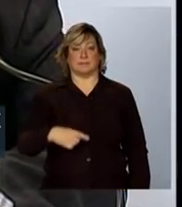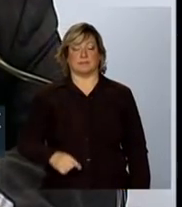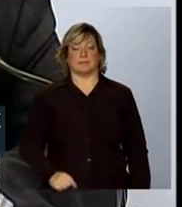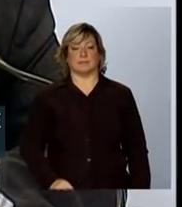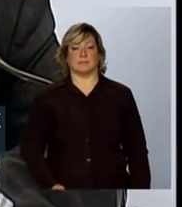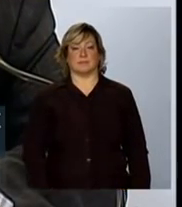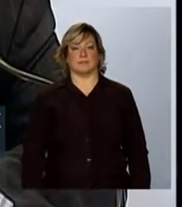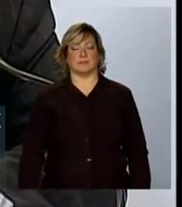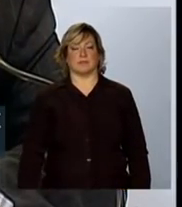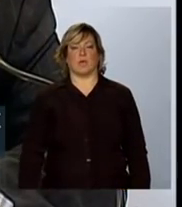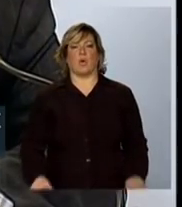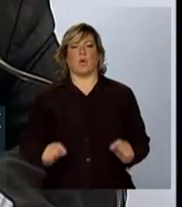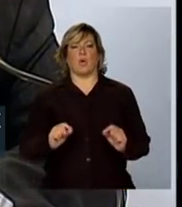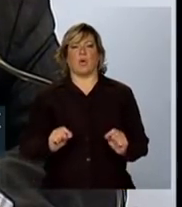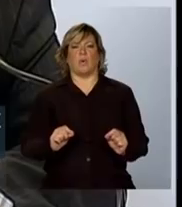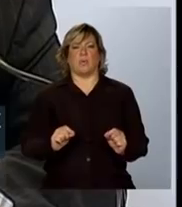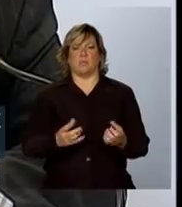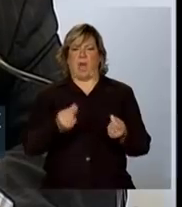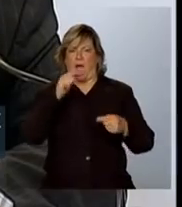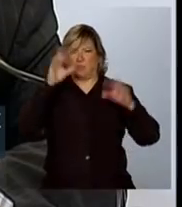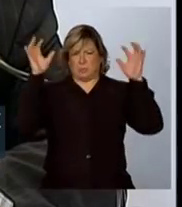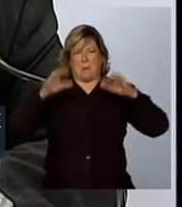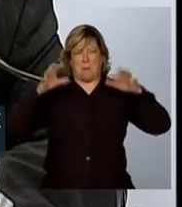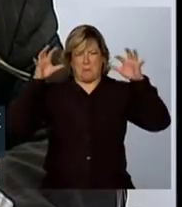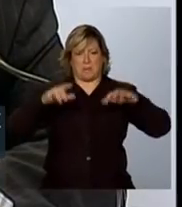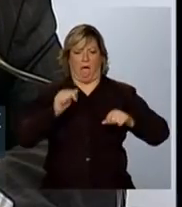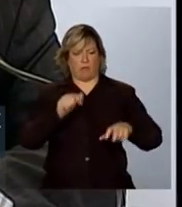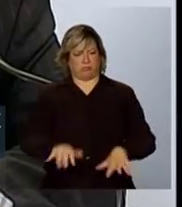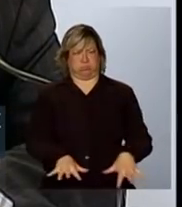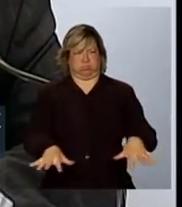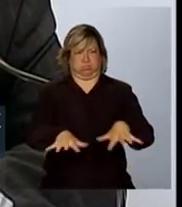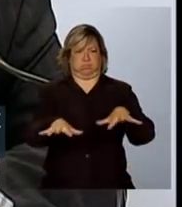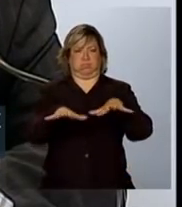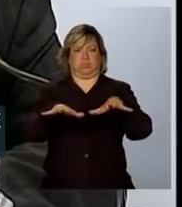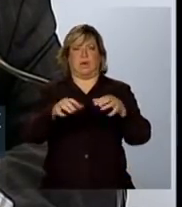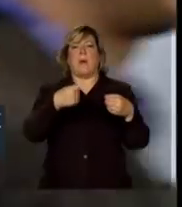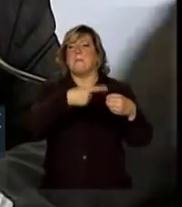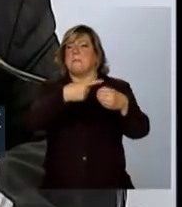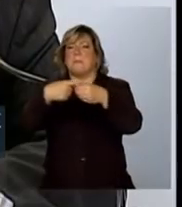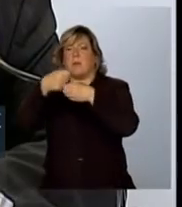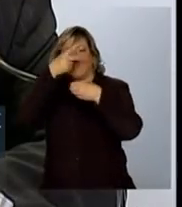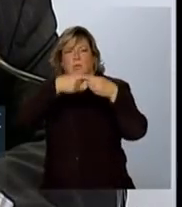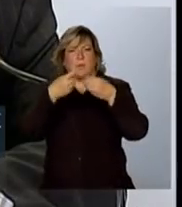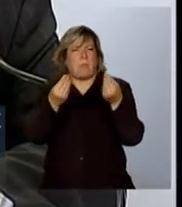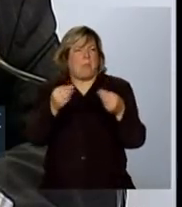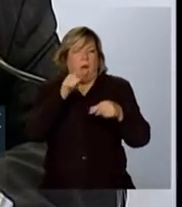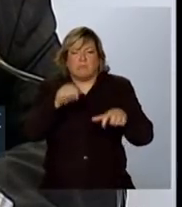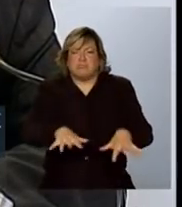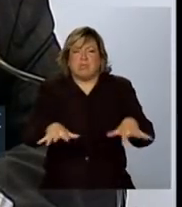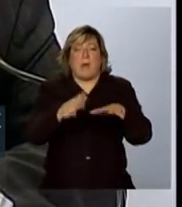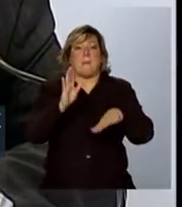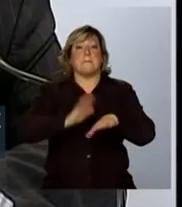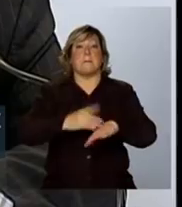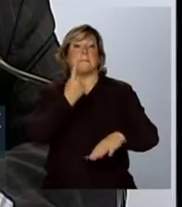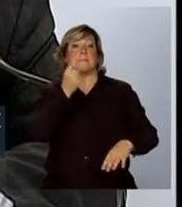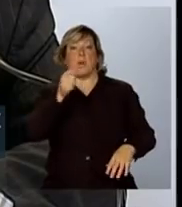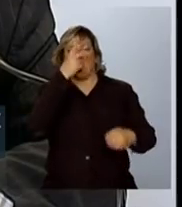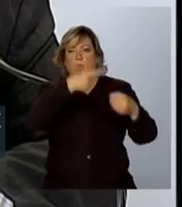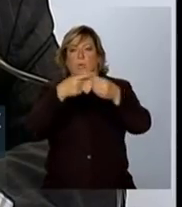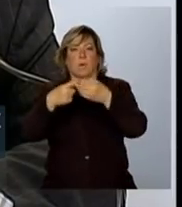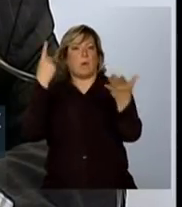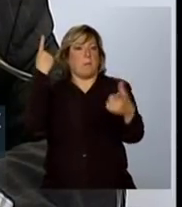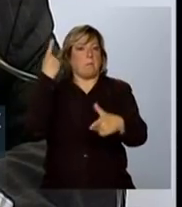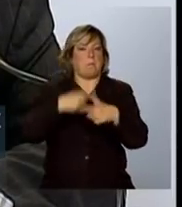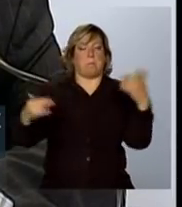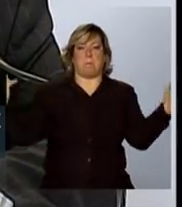enfim, grandes enchentes em milhares de municípios brasileiros. Mais de mil municípios declararam